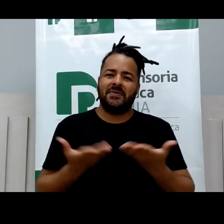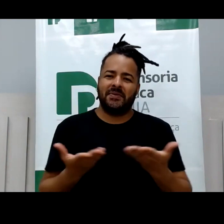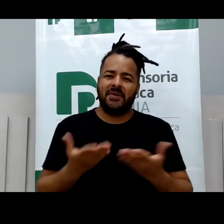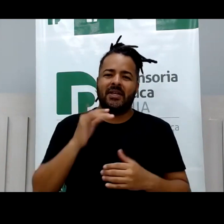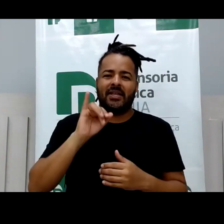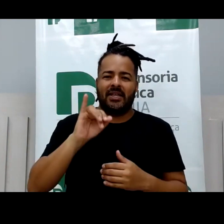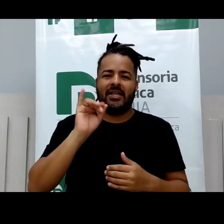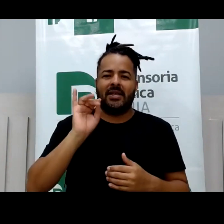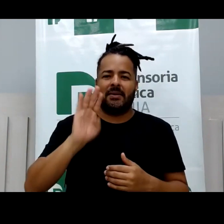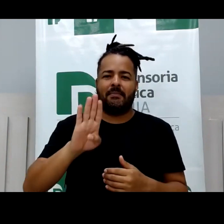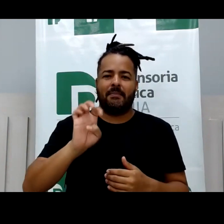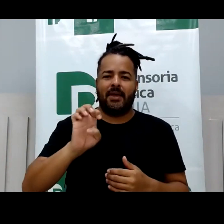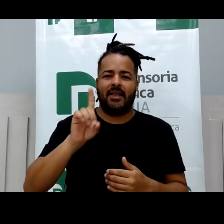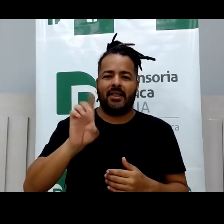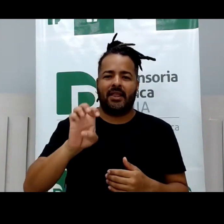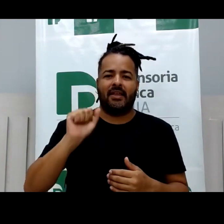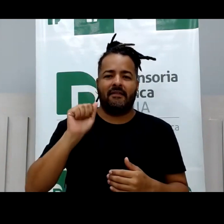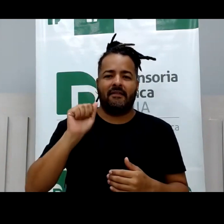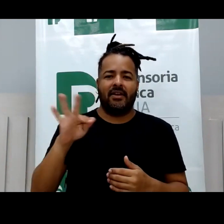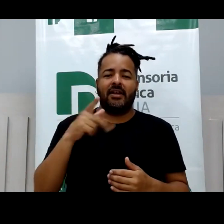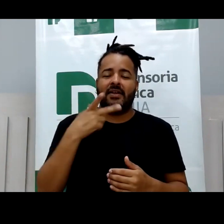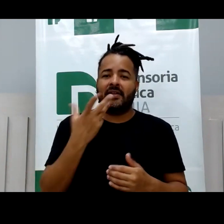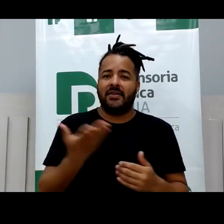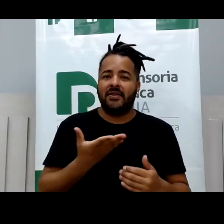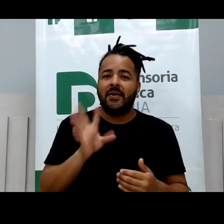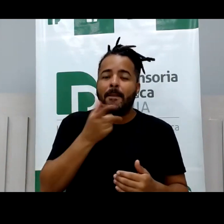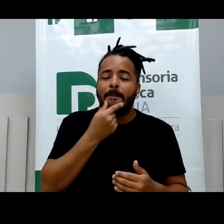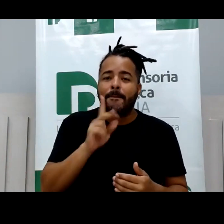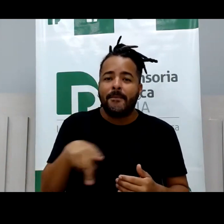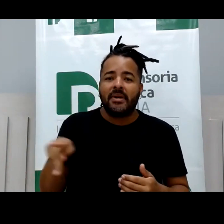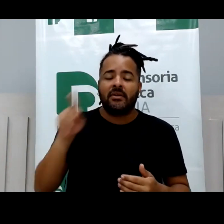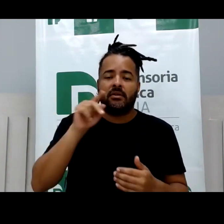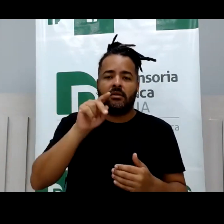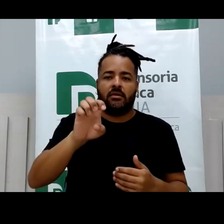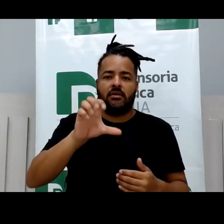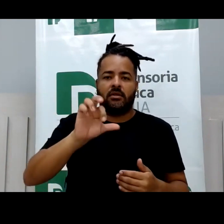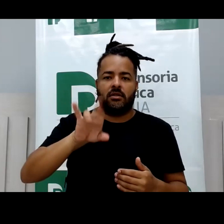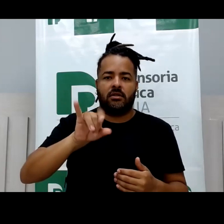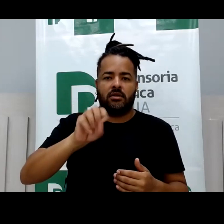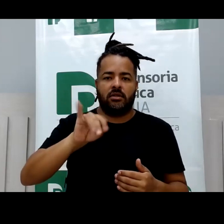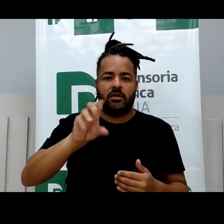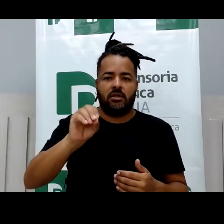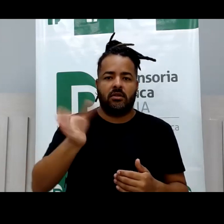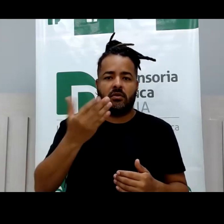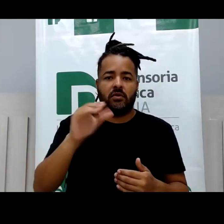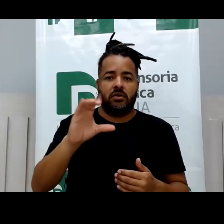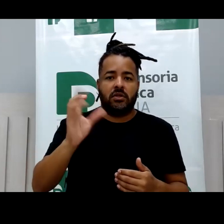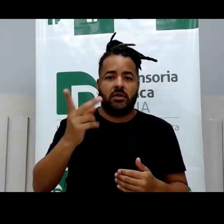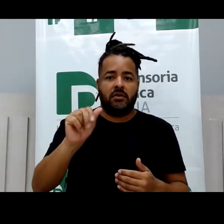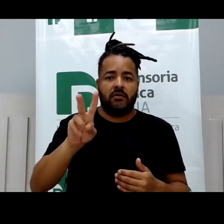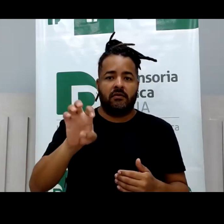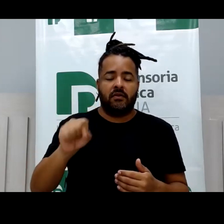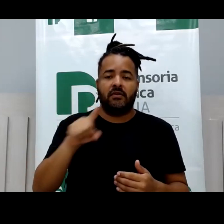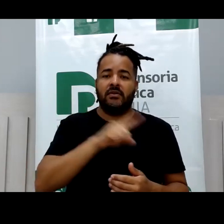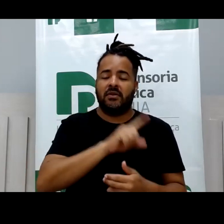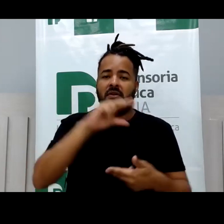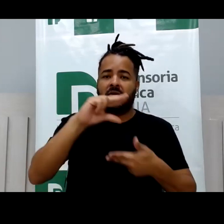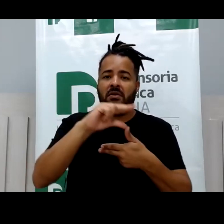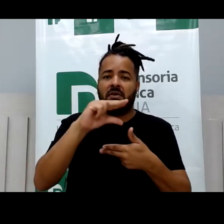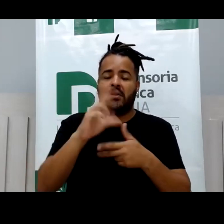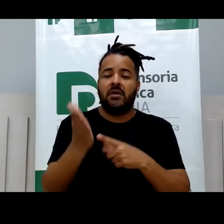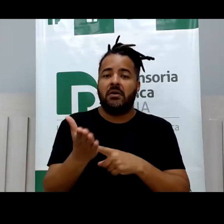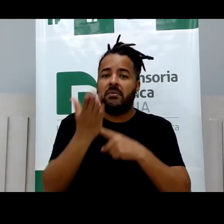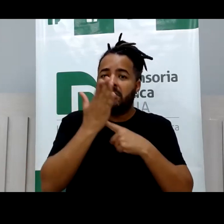estudante, conheci o IBDFAM através do saudoso professor Cristiano Chaves. Foi ele que nos apresentou na Universidade Federal da Bahia